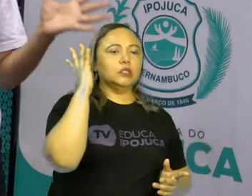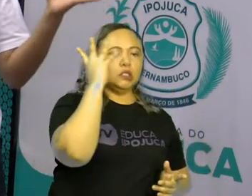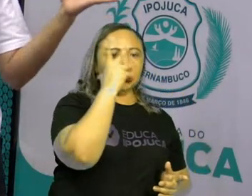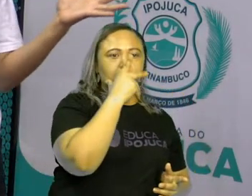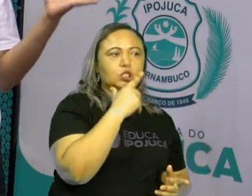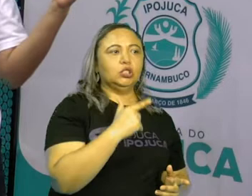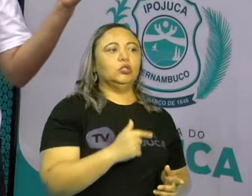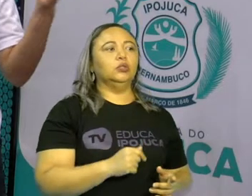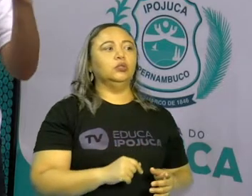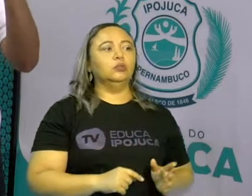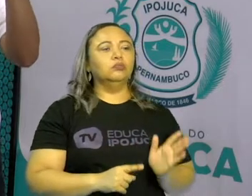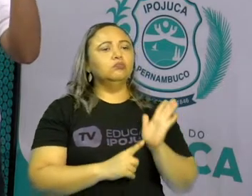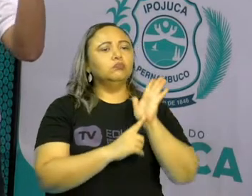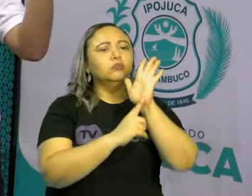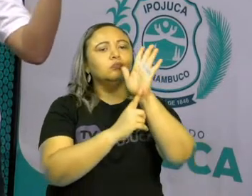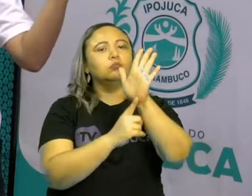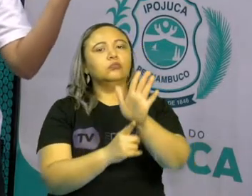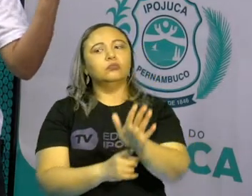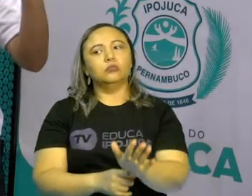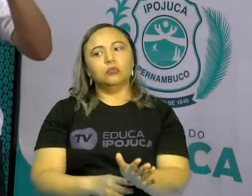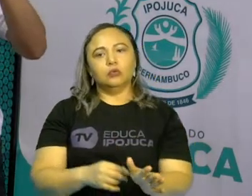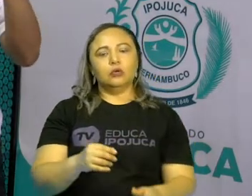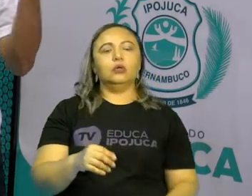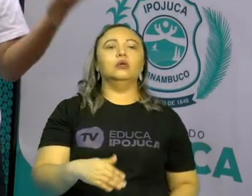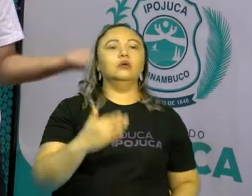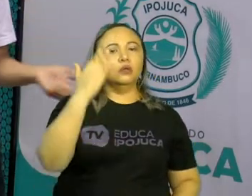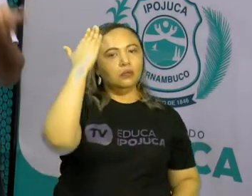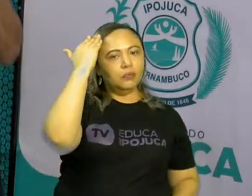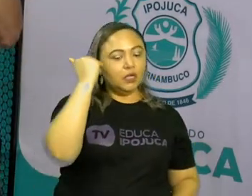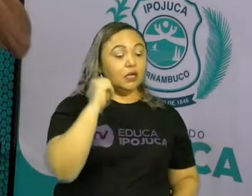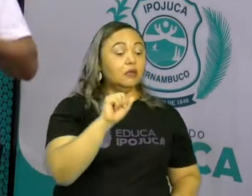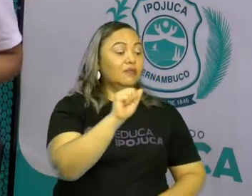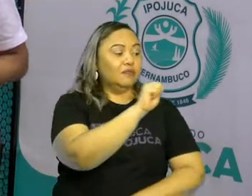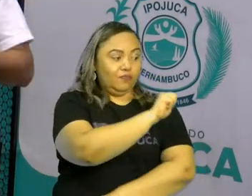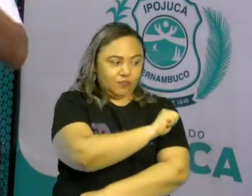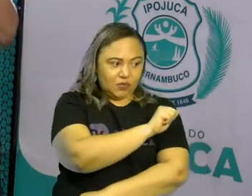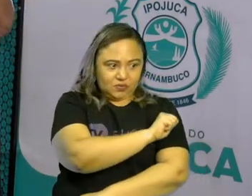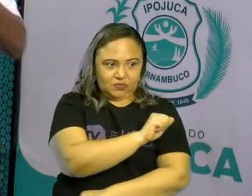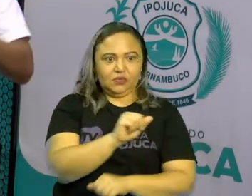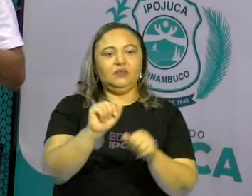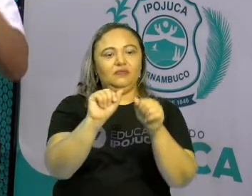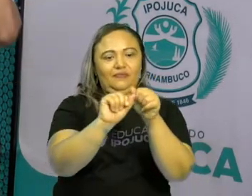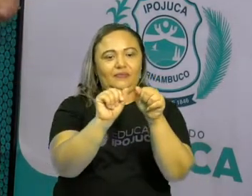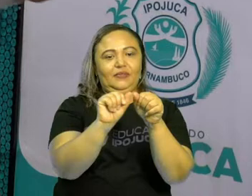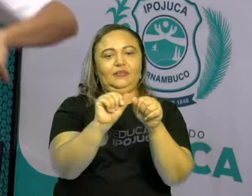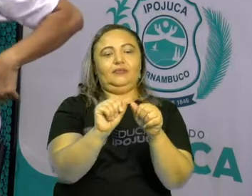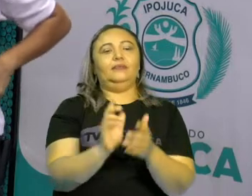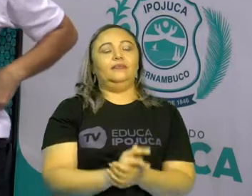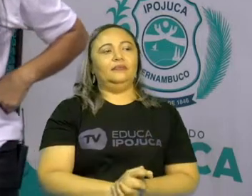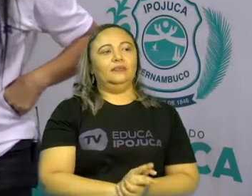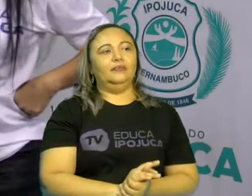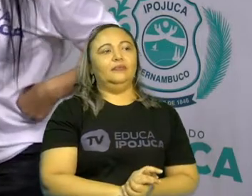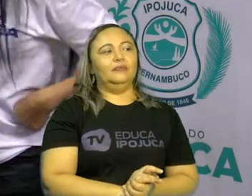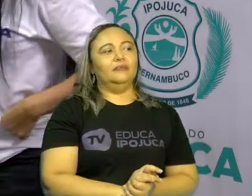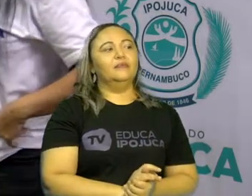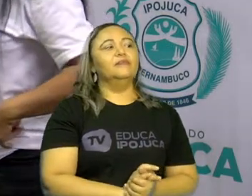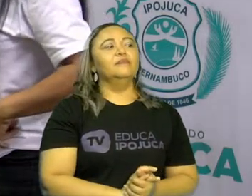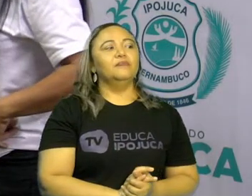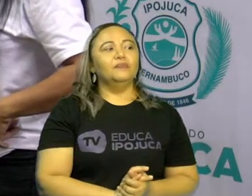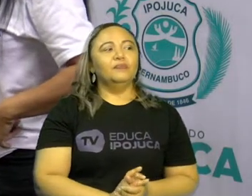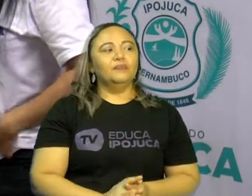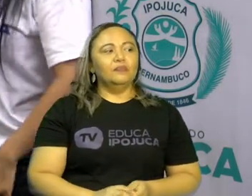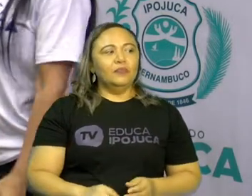mostraram aquilo que eles sabiam fazer. Demonstraram a sua arte através das pinturas dos muros da escola.